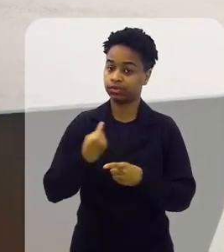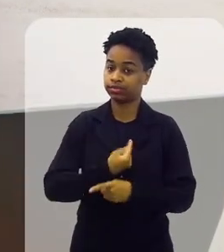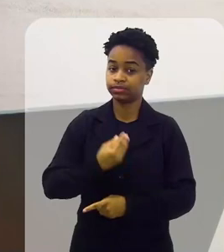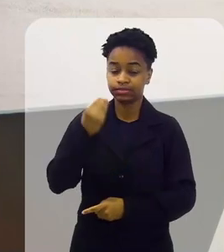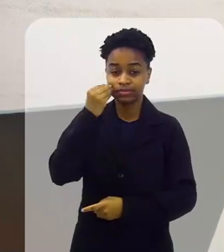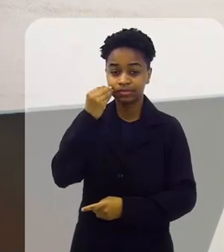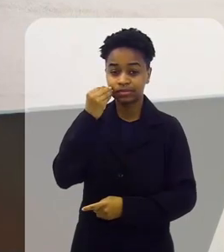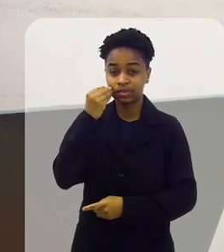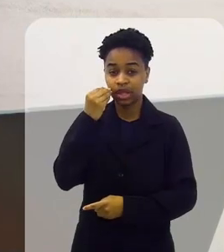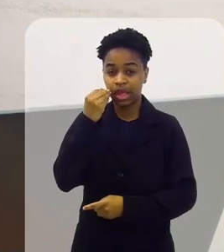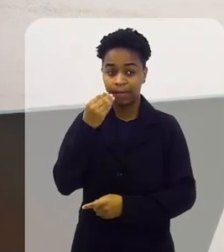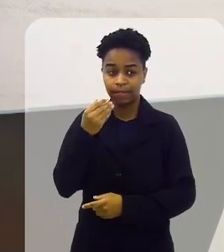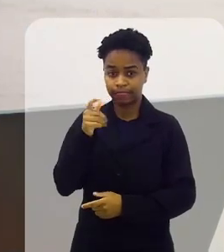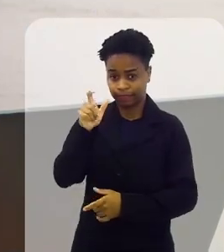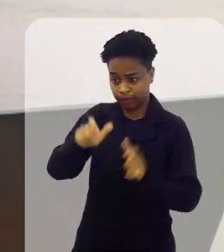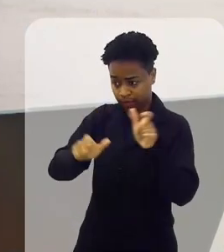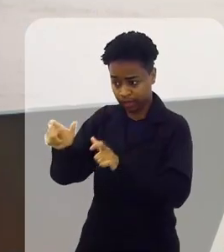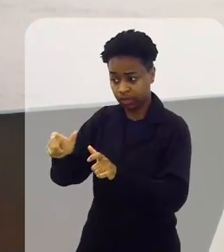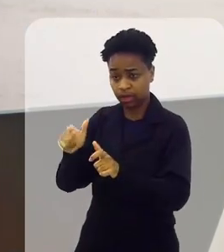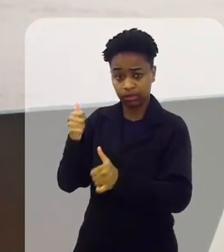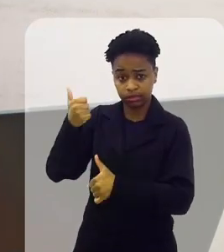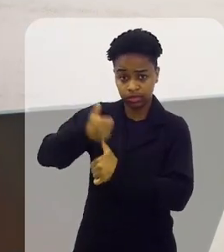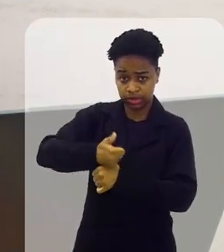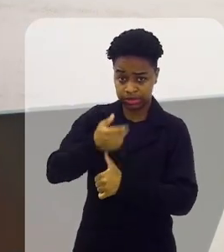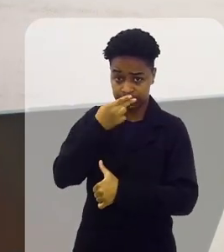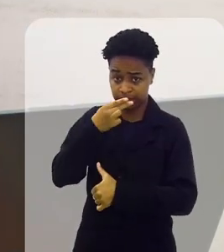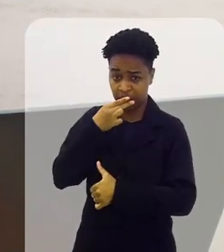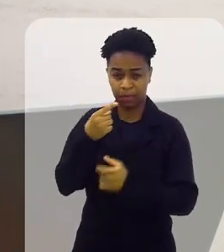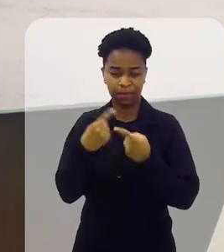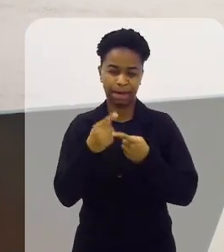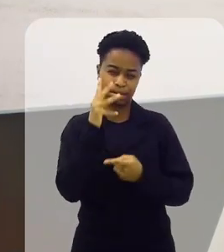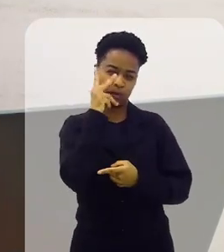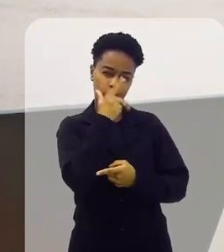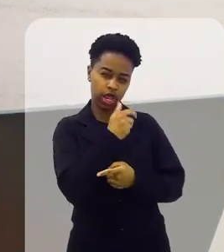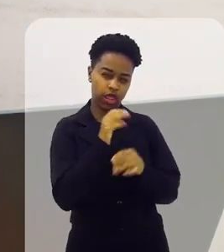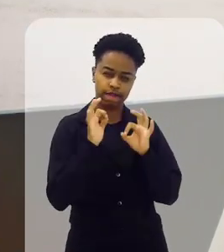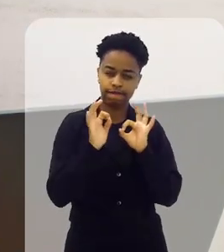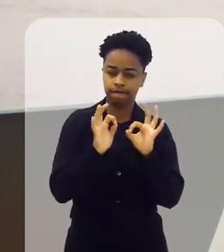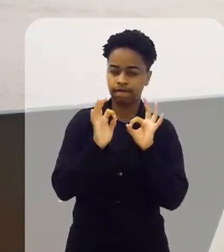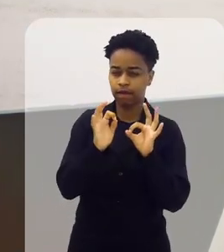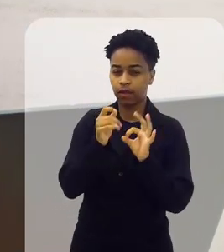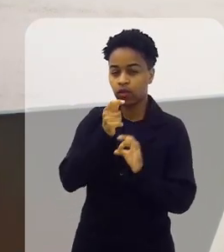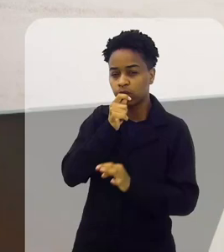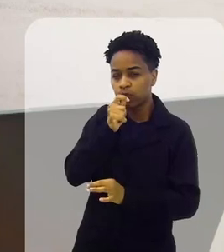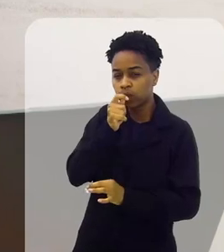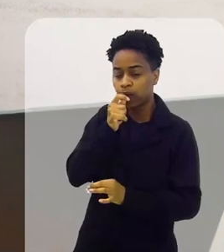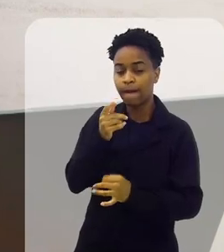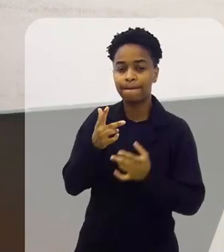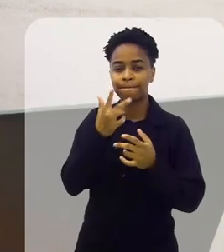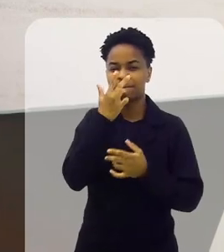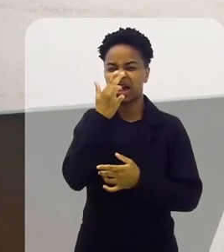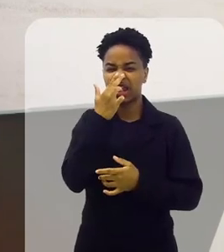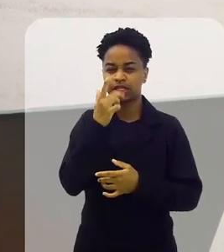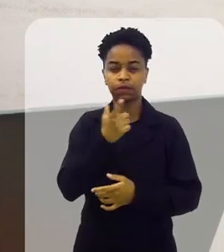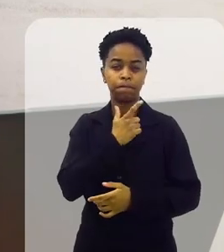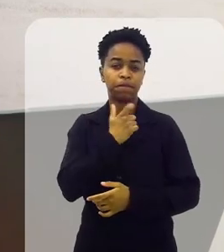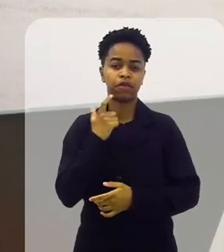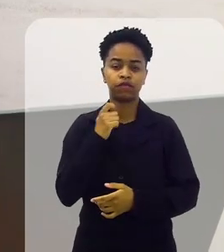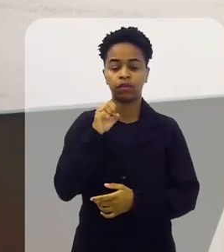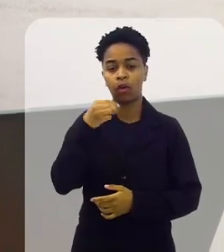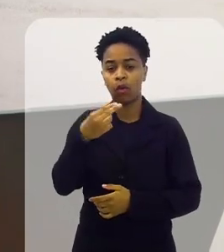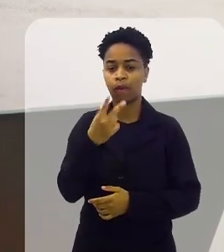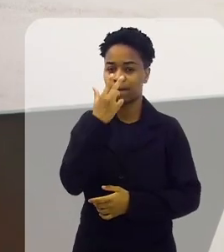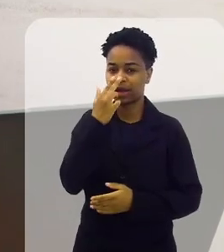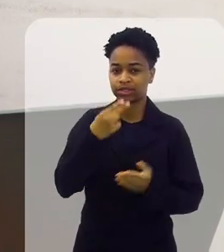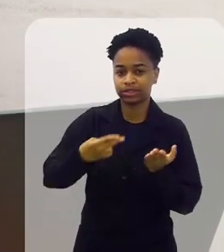a gente está trocando o cigarro por um outro cigarro, que é bonitinho, que parece ou um frasco de perfume ou